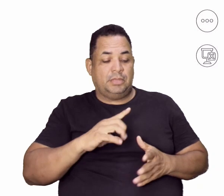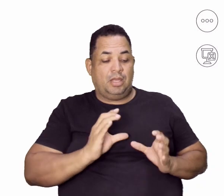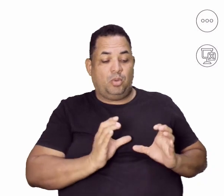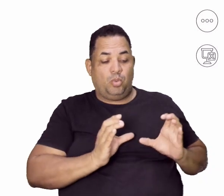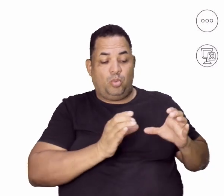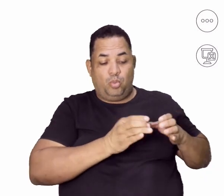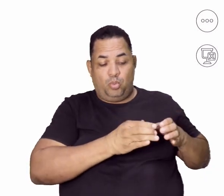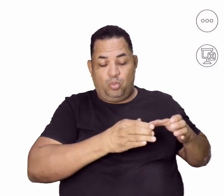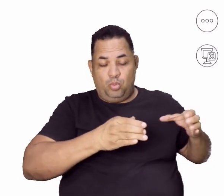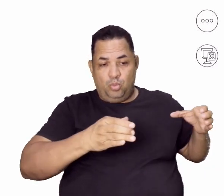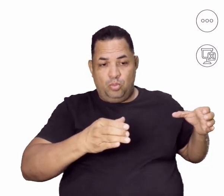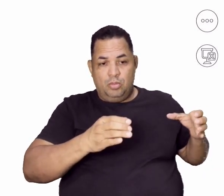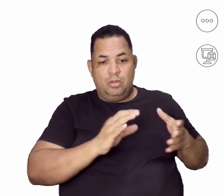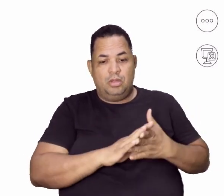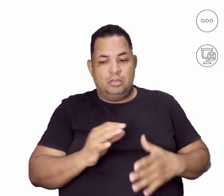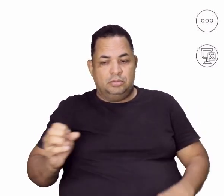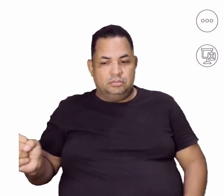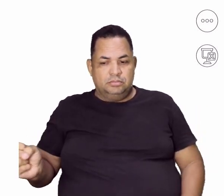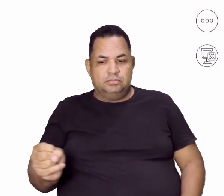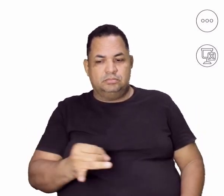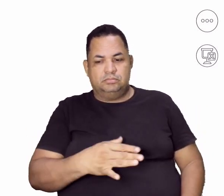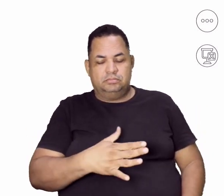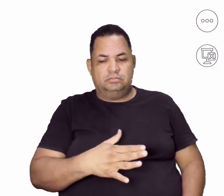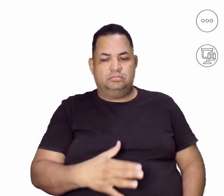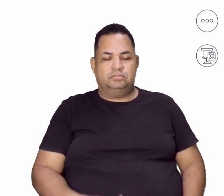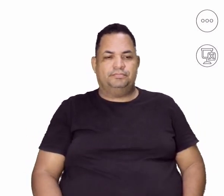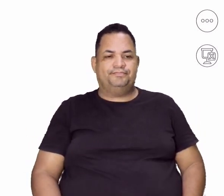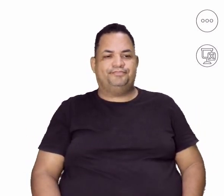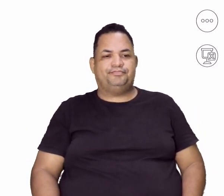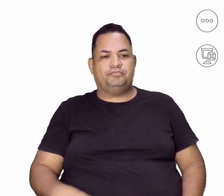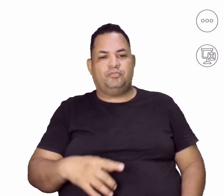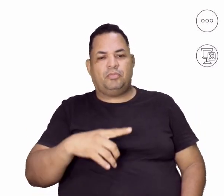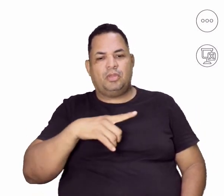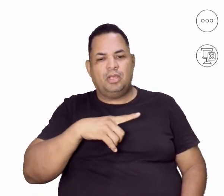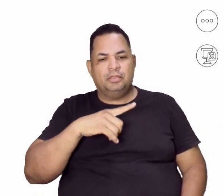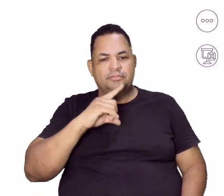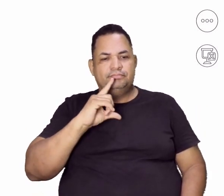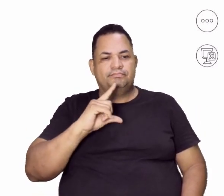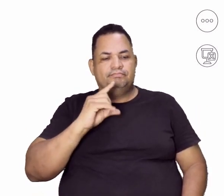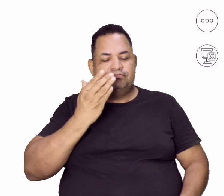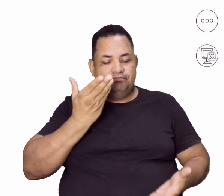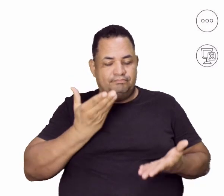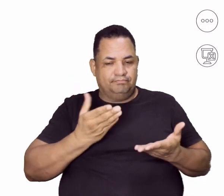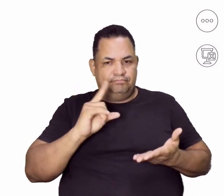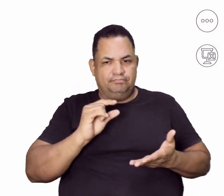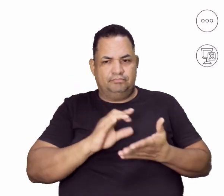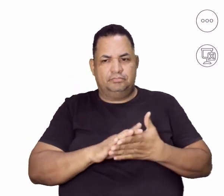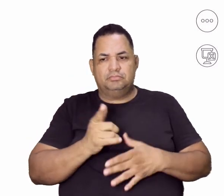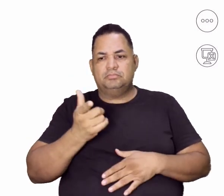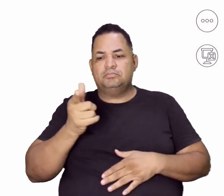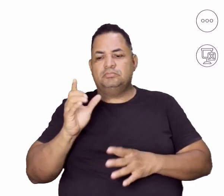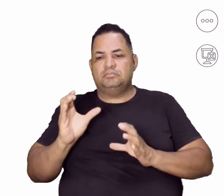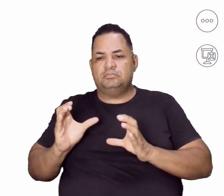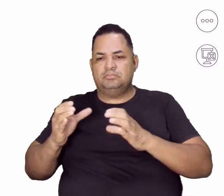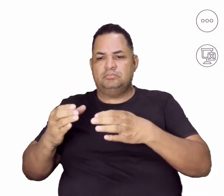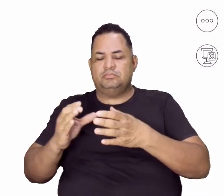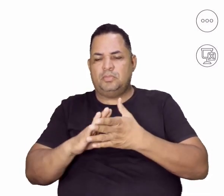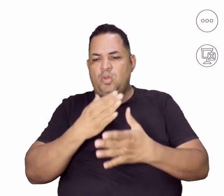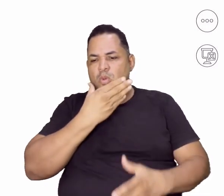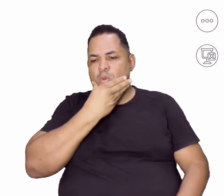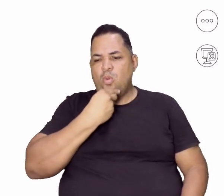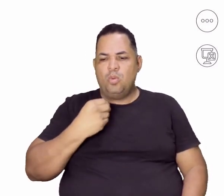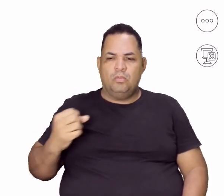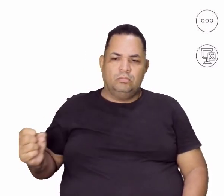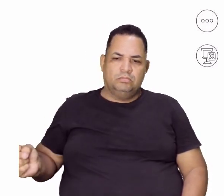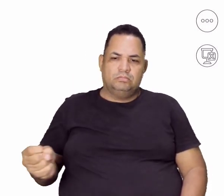adolescentes, com pouco mais de idade e menos peso. E eu tenho um outro grupo aqui, dos homens